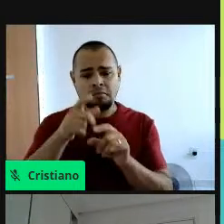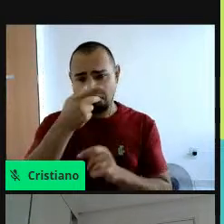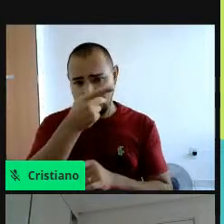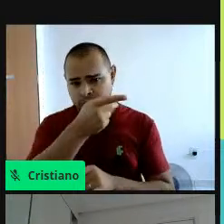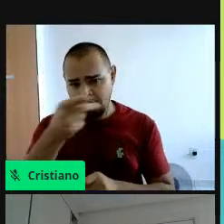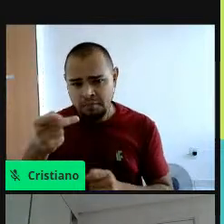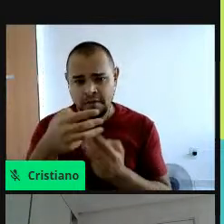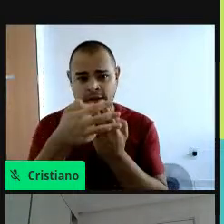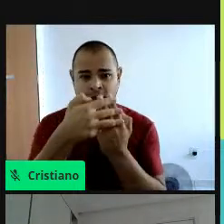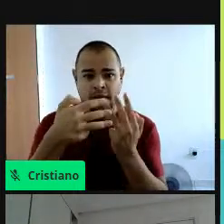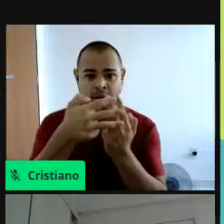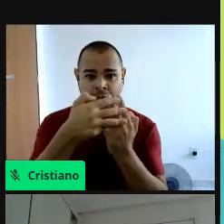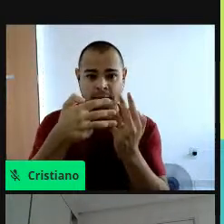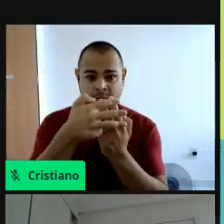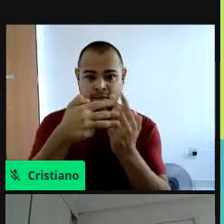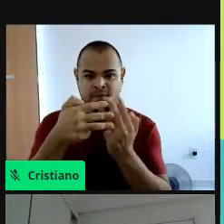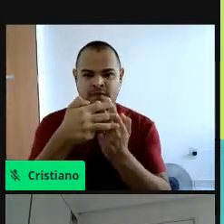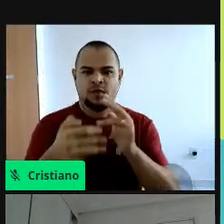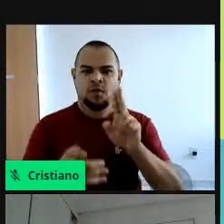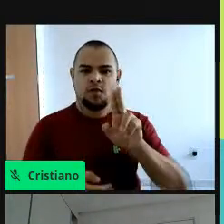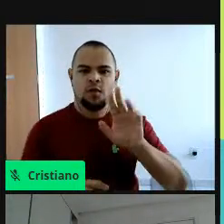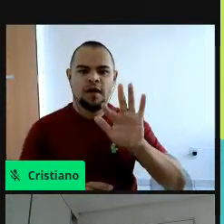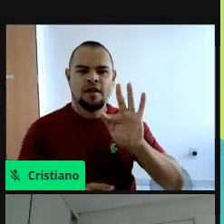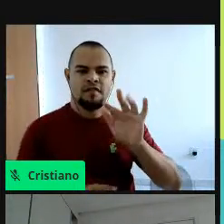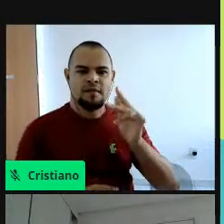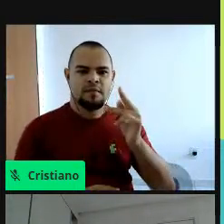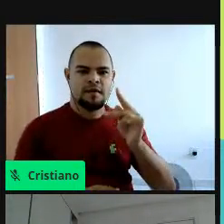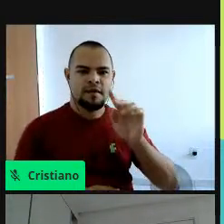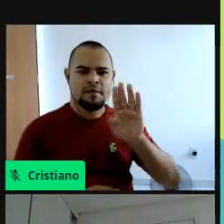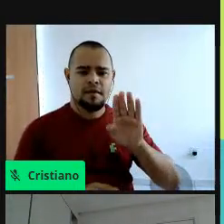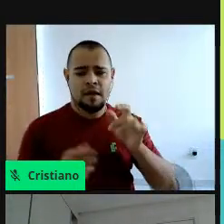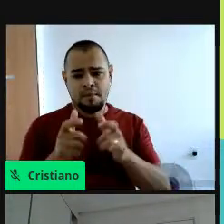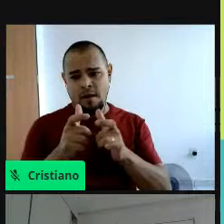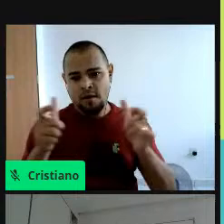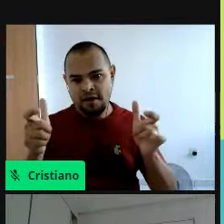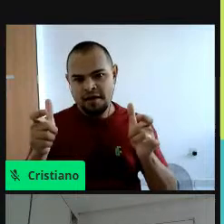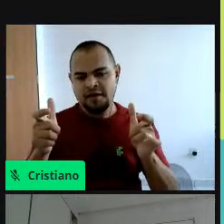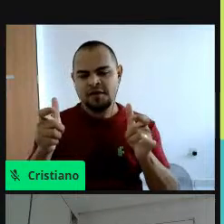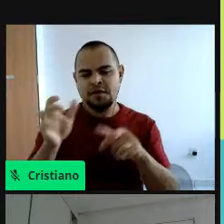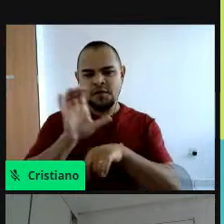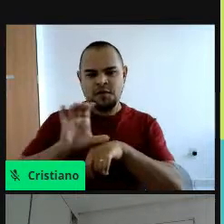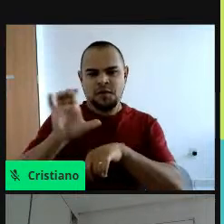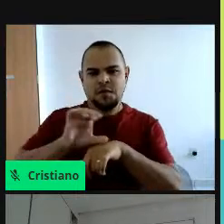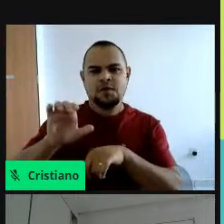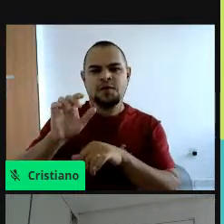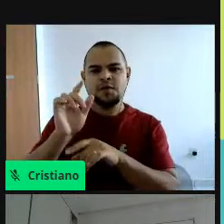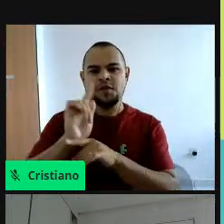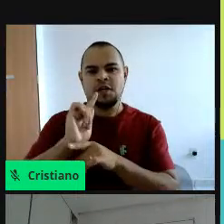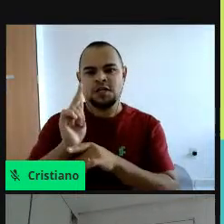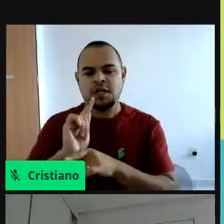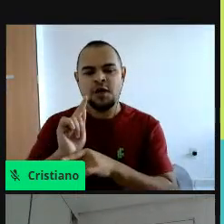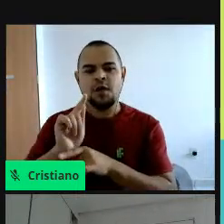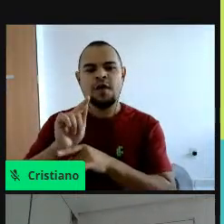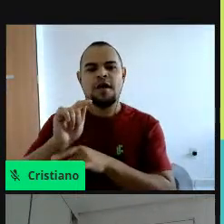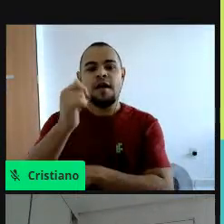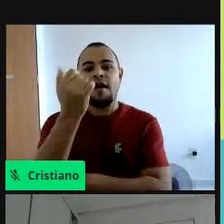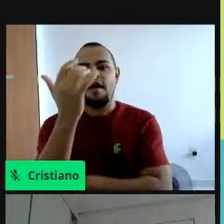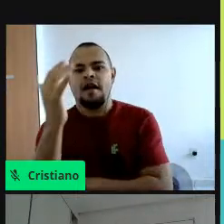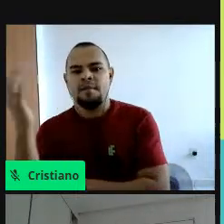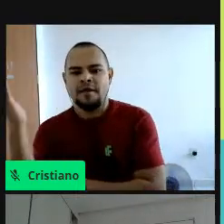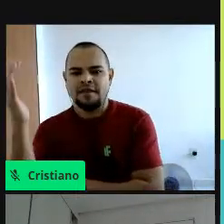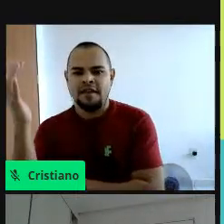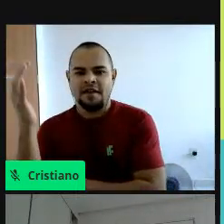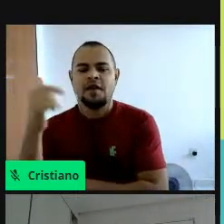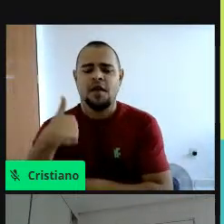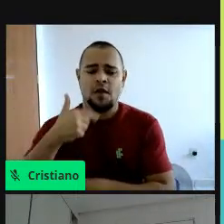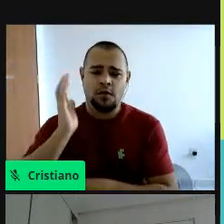UFPB, vocês, a maioria daqui, né, são do curso de gestão ambiental, já fui professora do IFPE, curso,